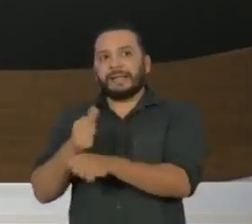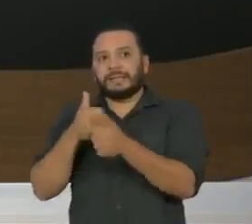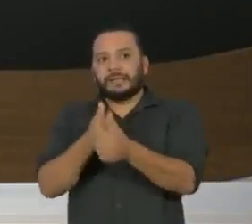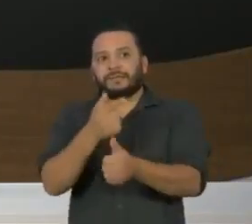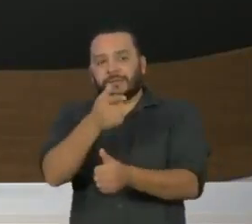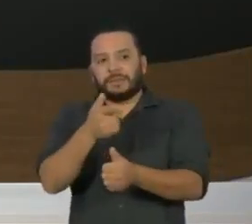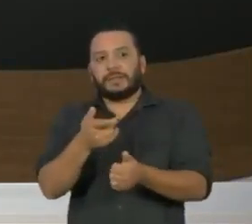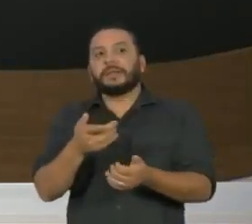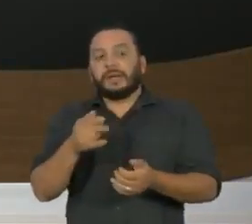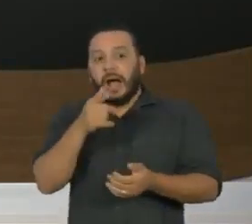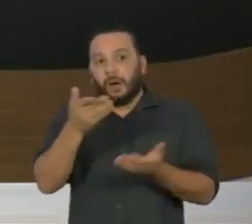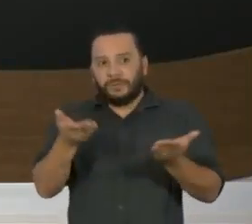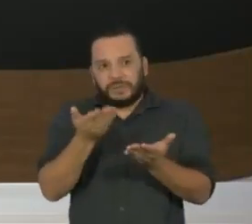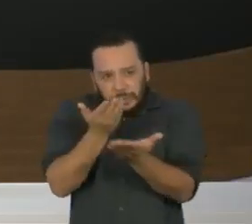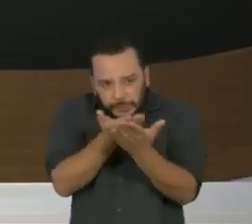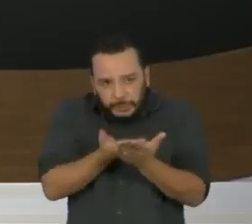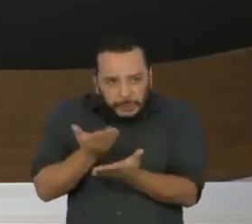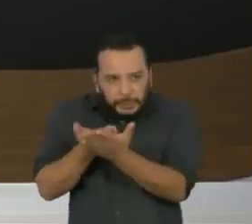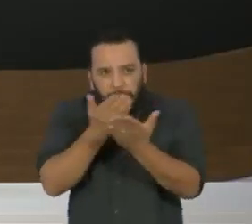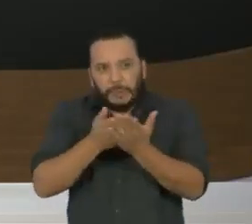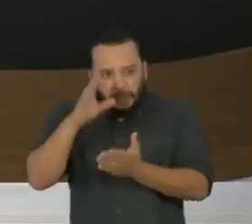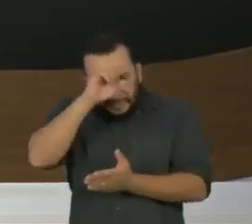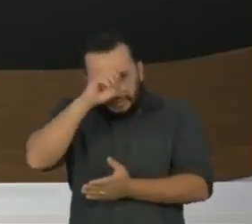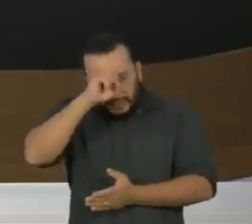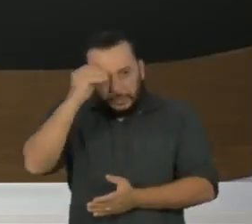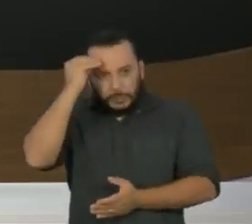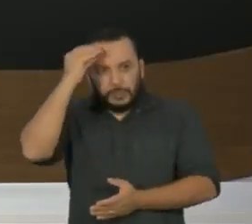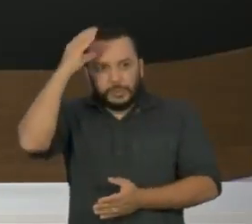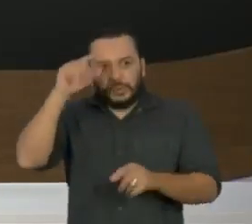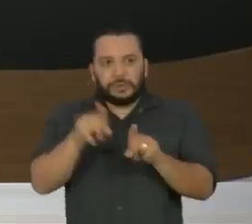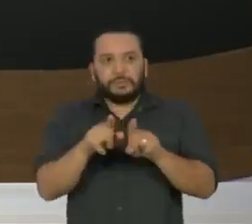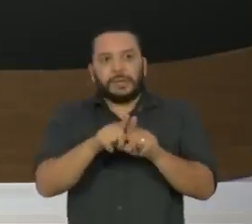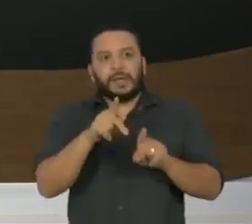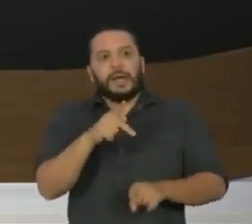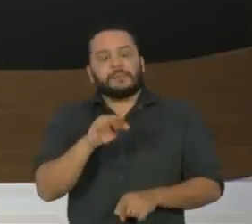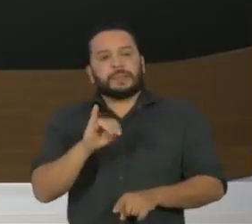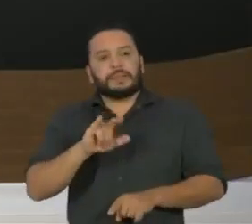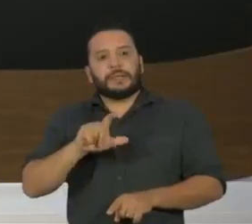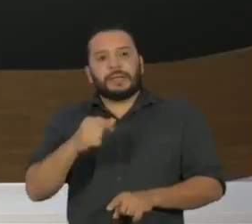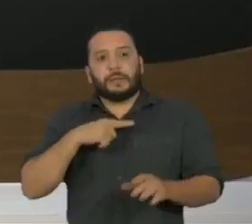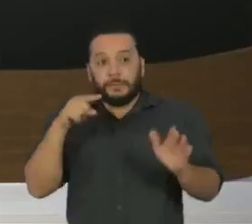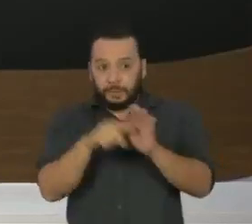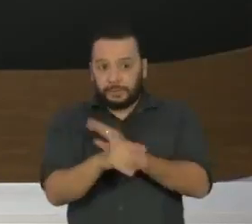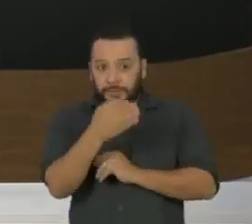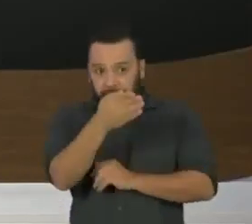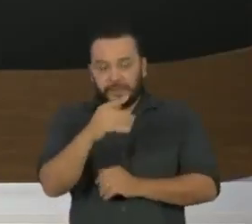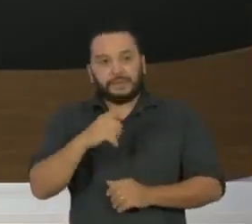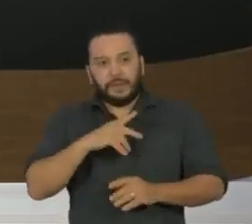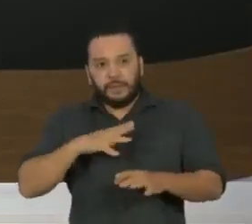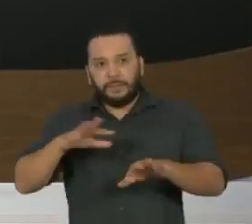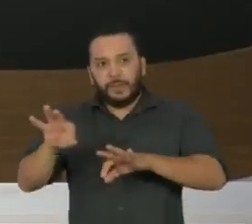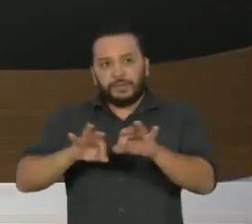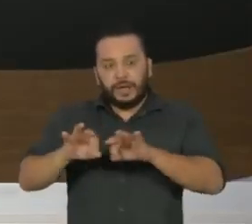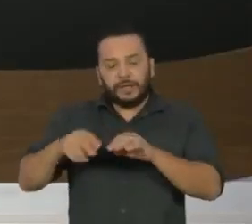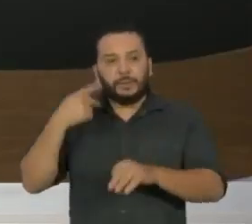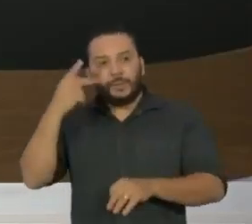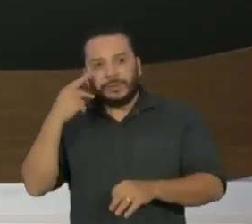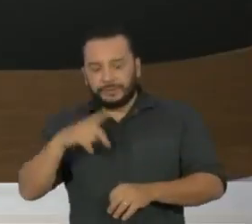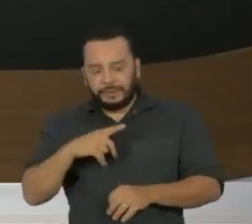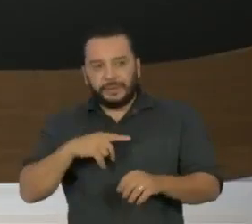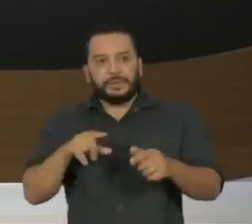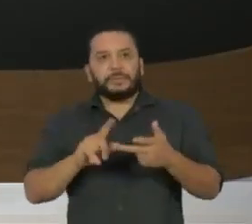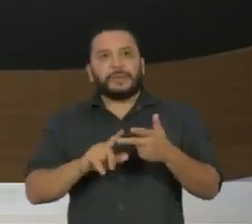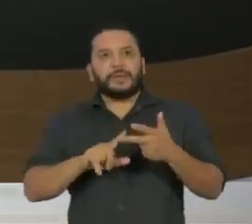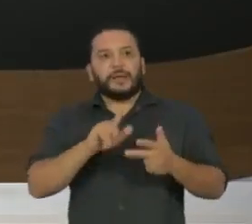que parece que devorou livros desde então. A Priscila, também no Twitter, pergunta se você tem algum projeto político. E o